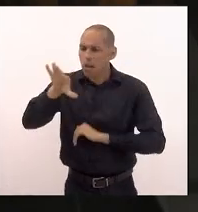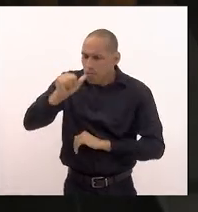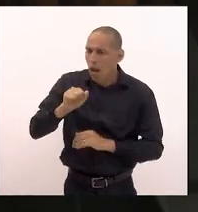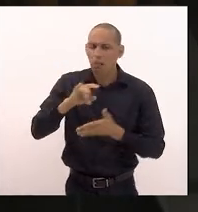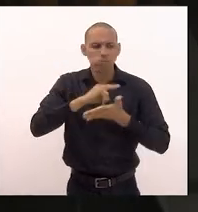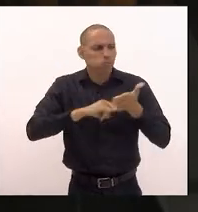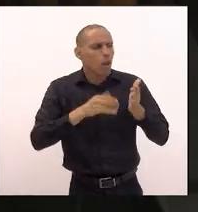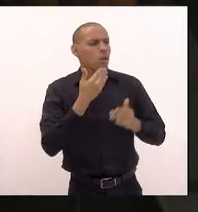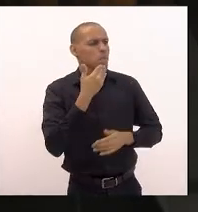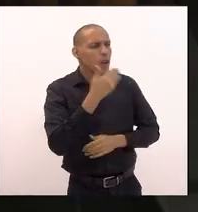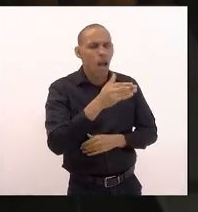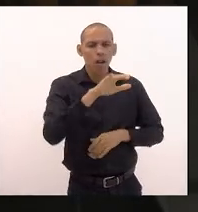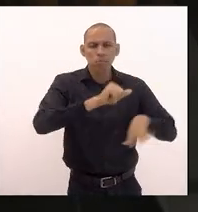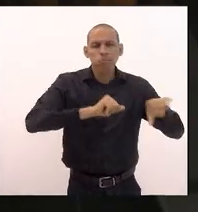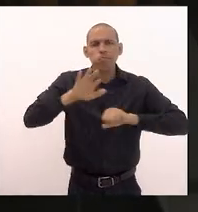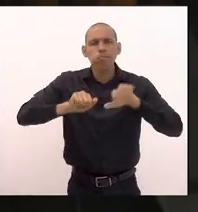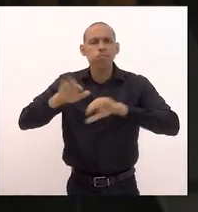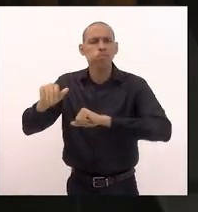fiscalize in loco